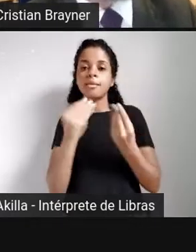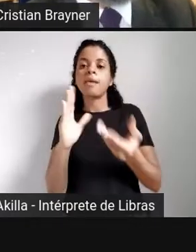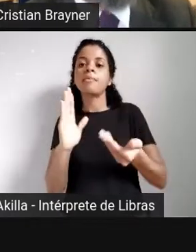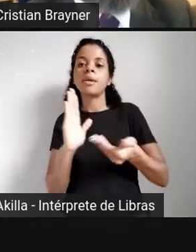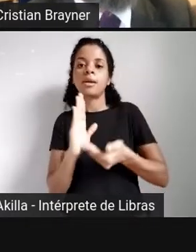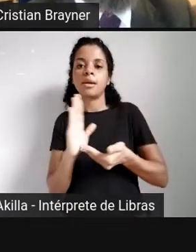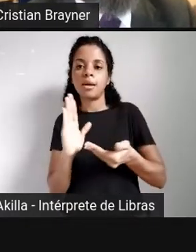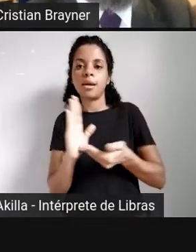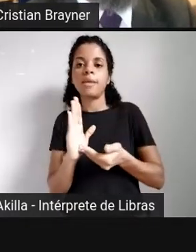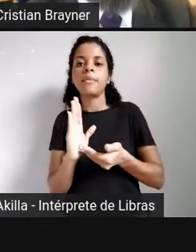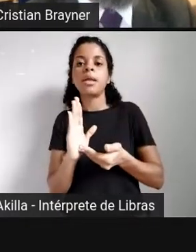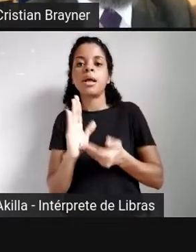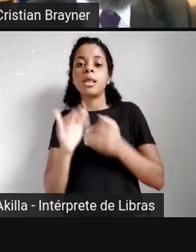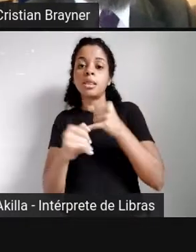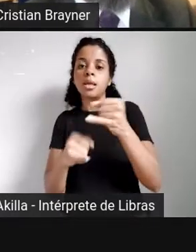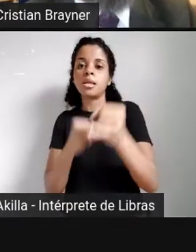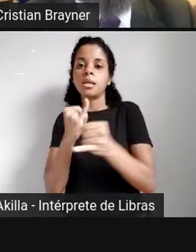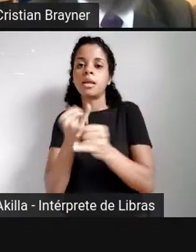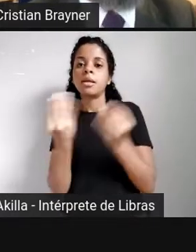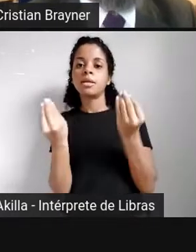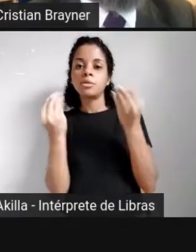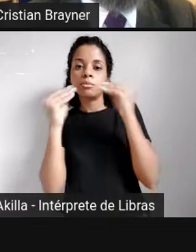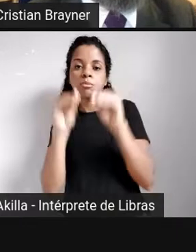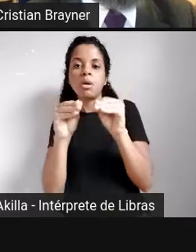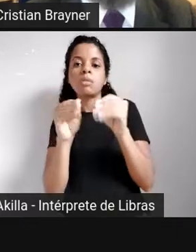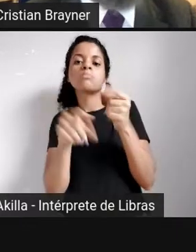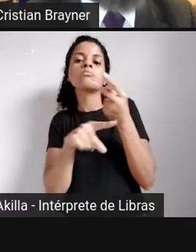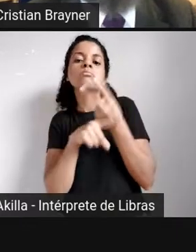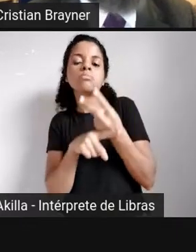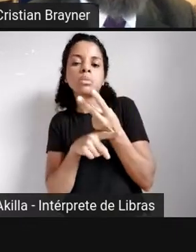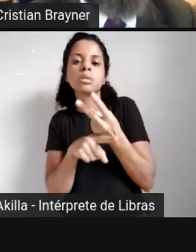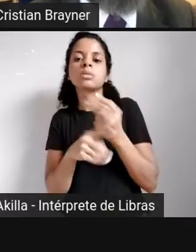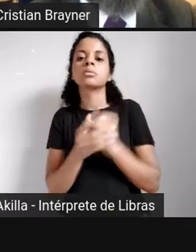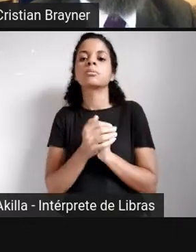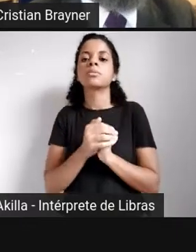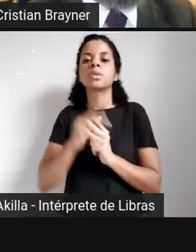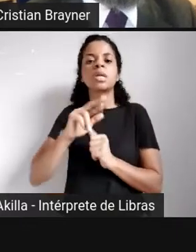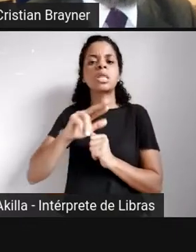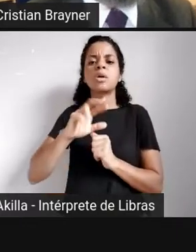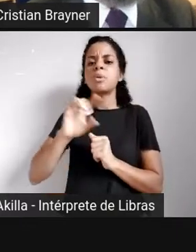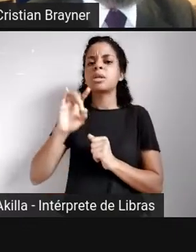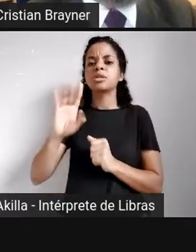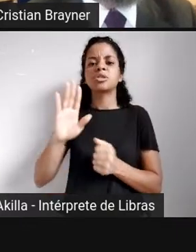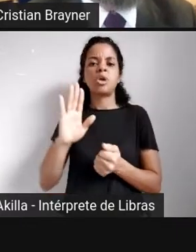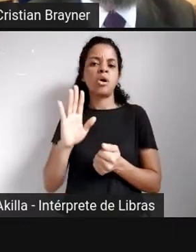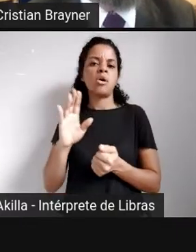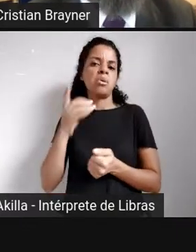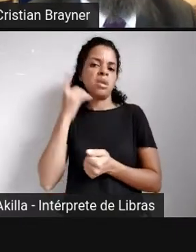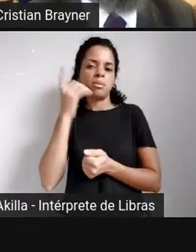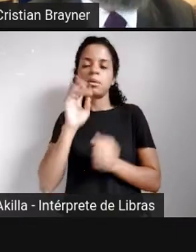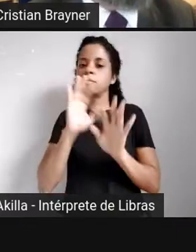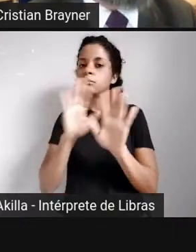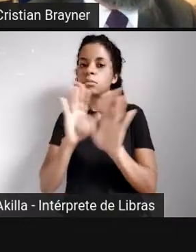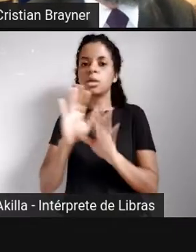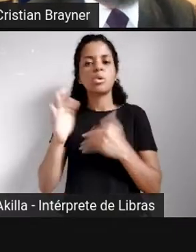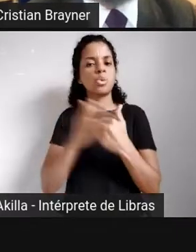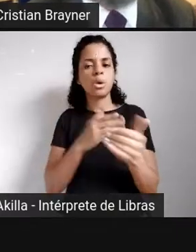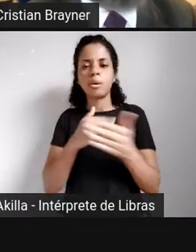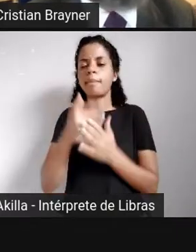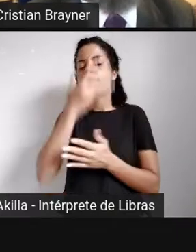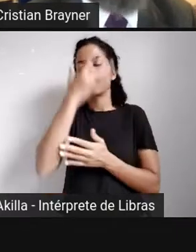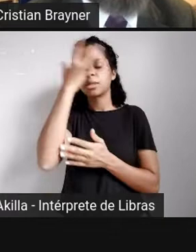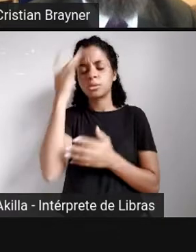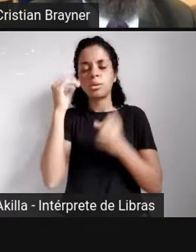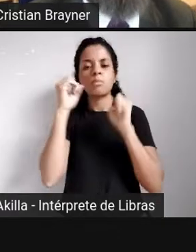Não restrita aos parlamentares, aos servidores da Câmara, mas a qualquer pessoa. Ela foi criada em 2004, ela